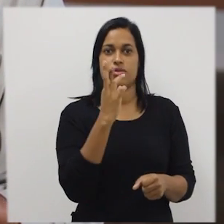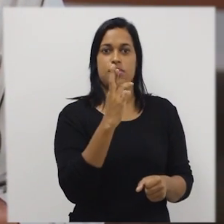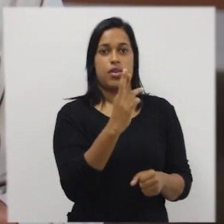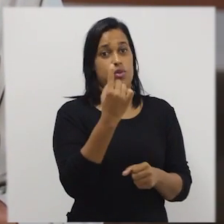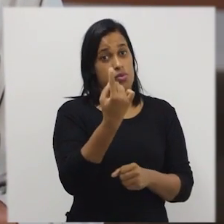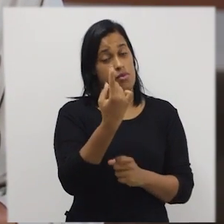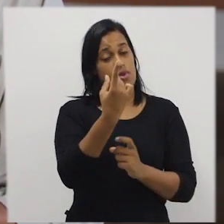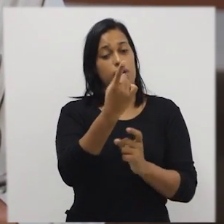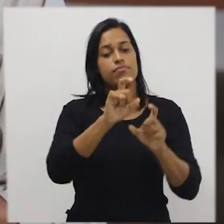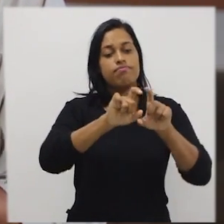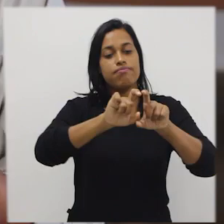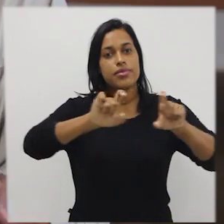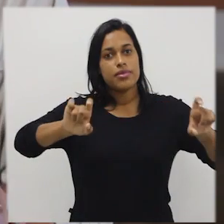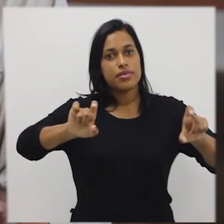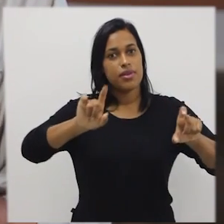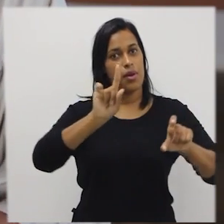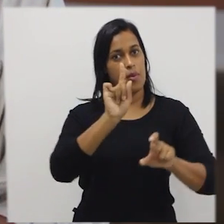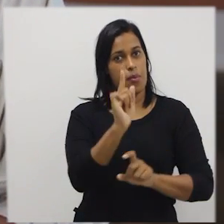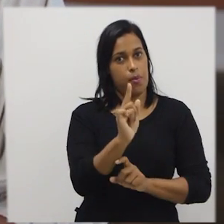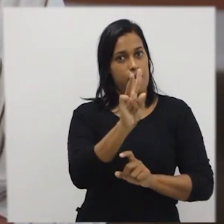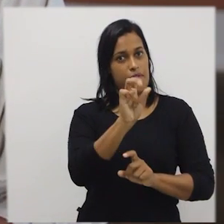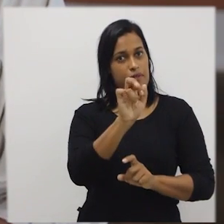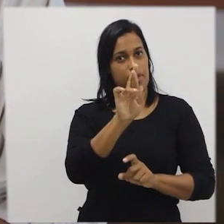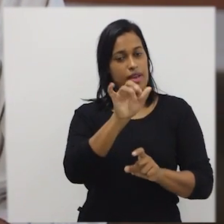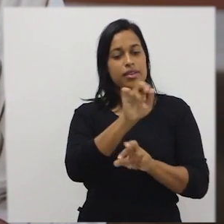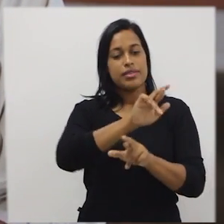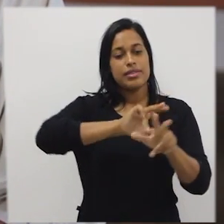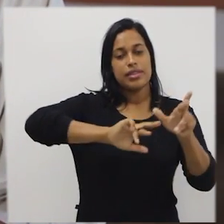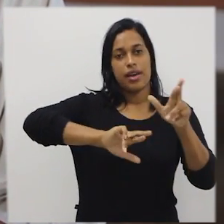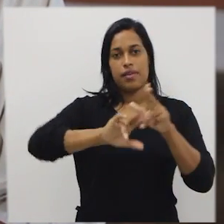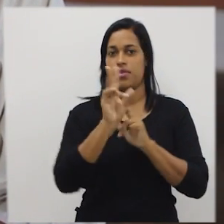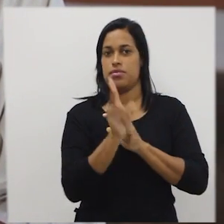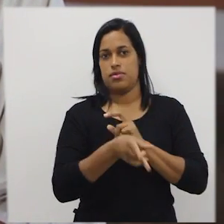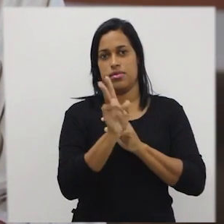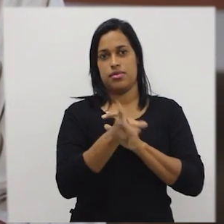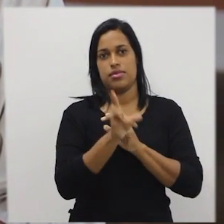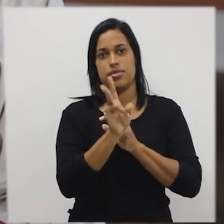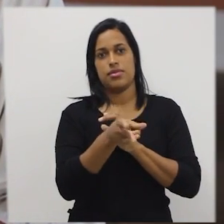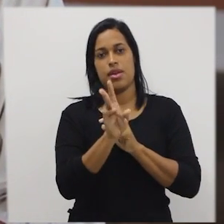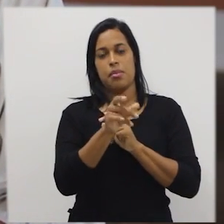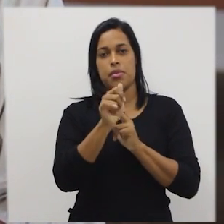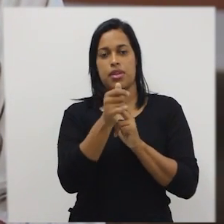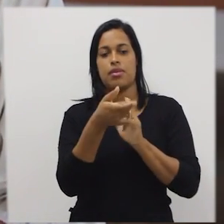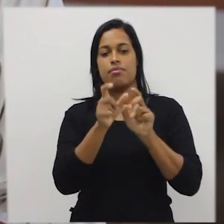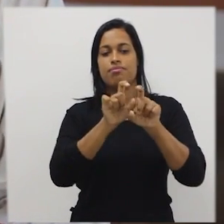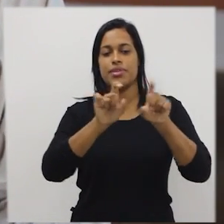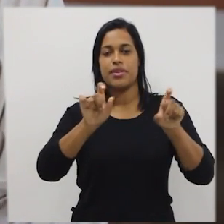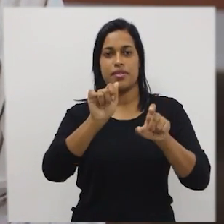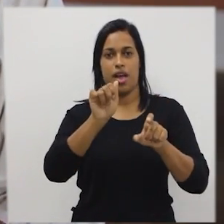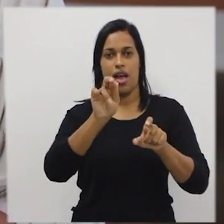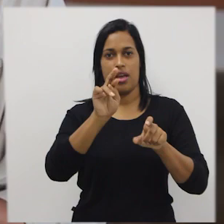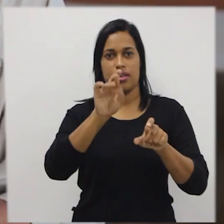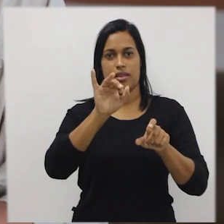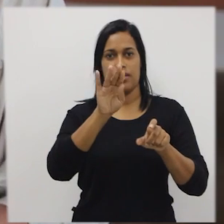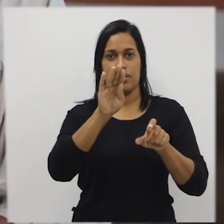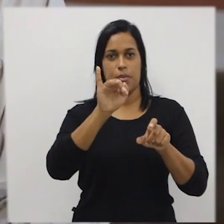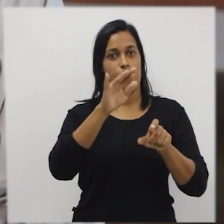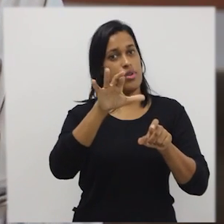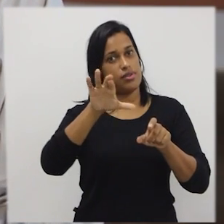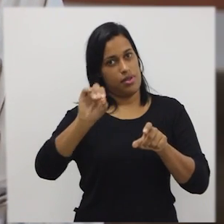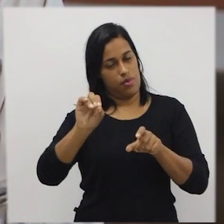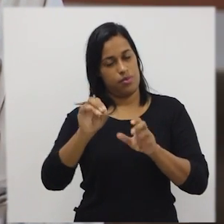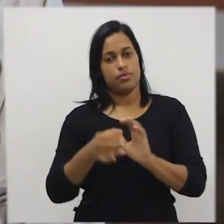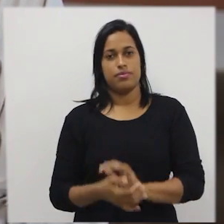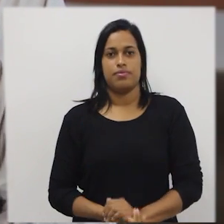de uma expressão a uma variável, nós utilizamos o comando de atribuição. Por fim,